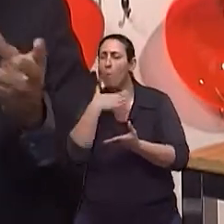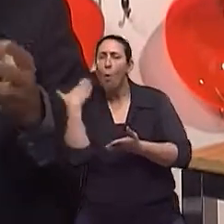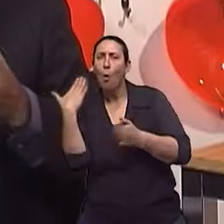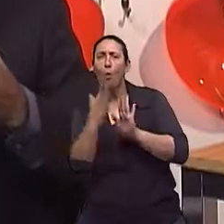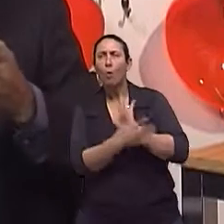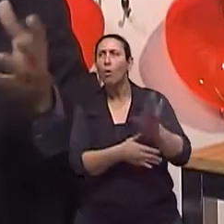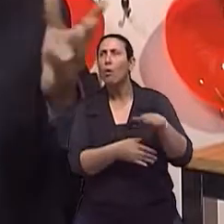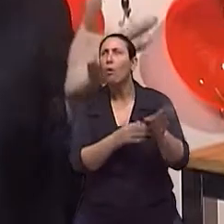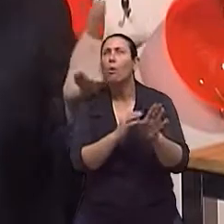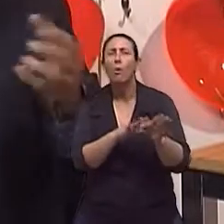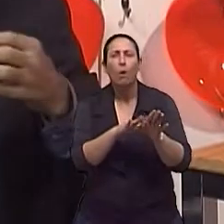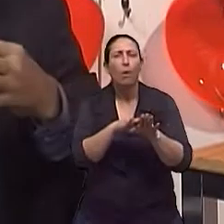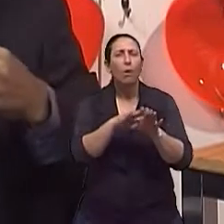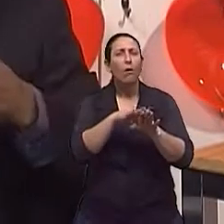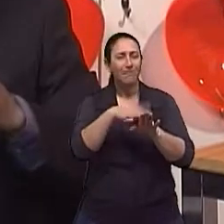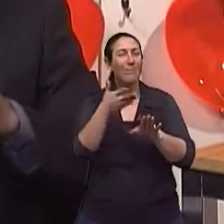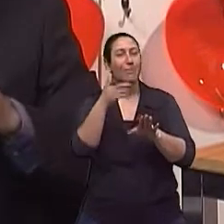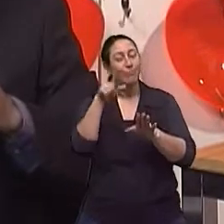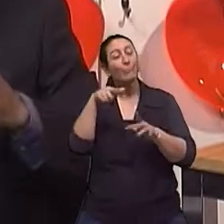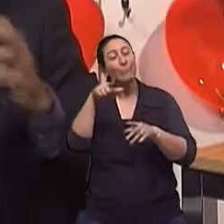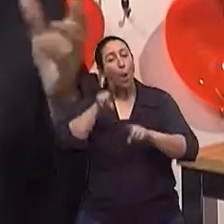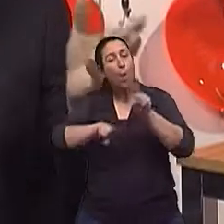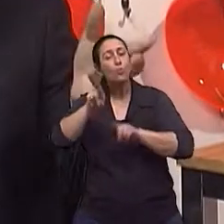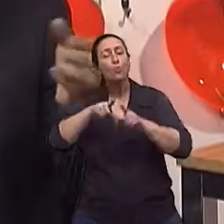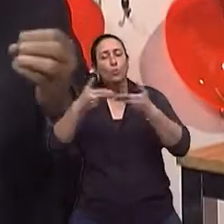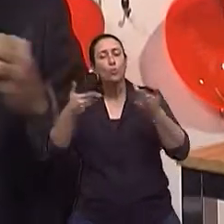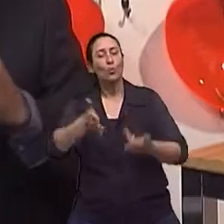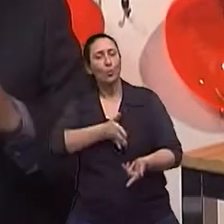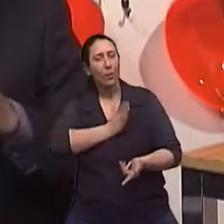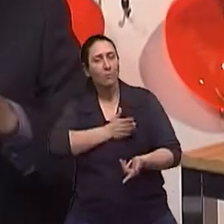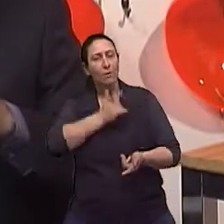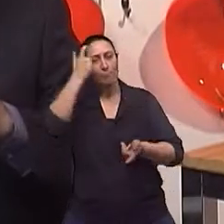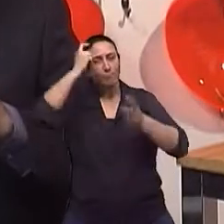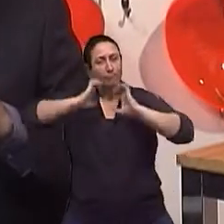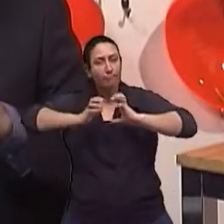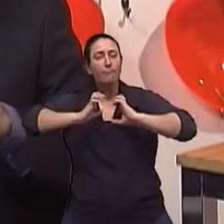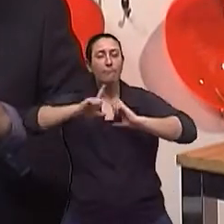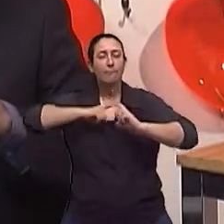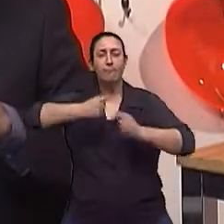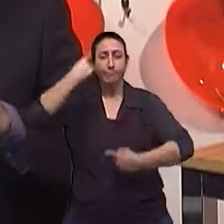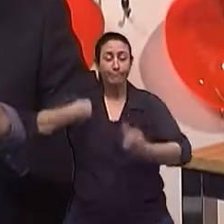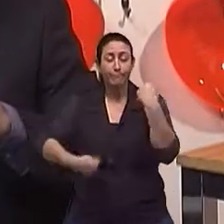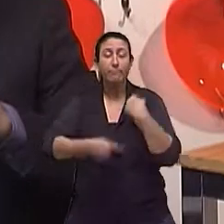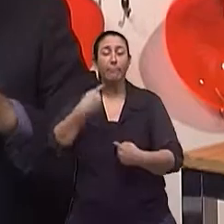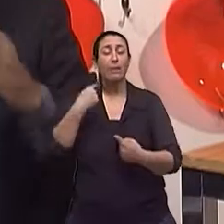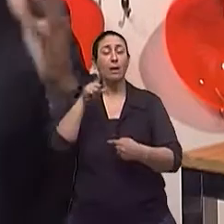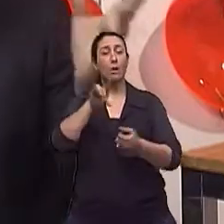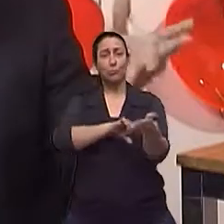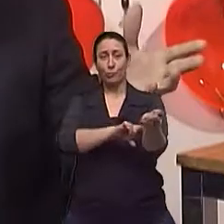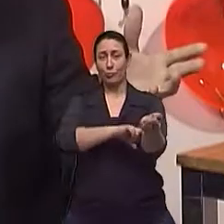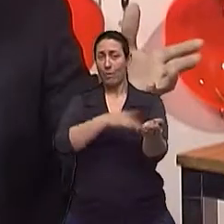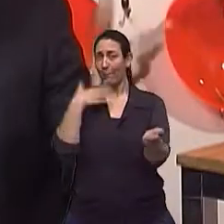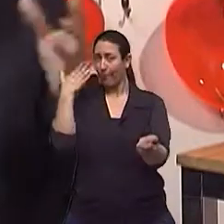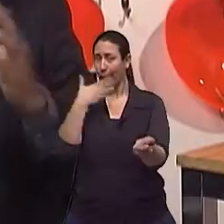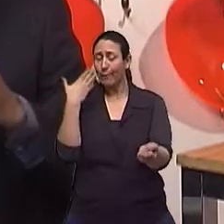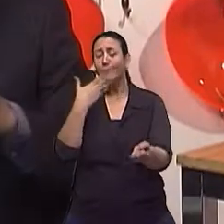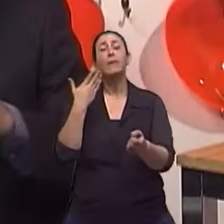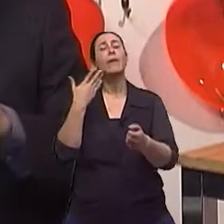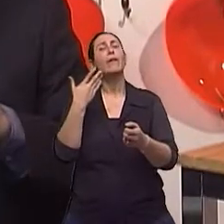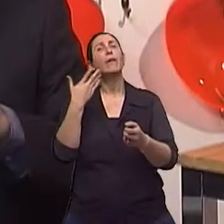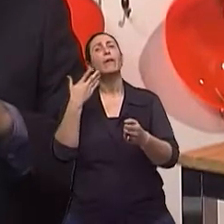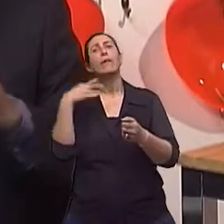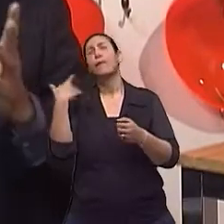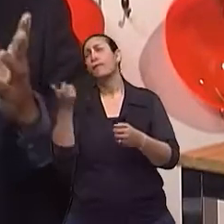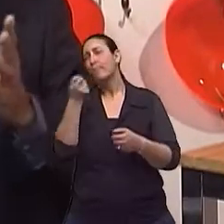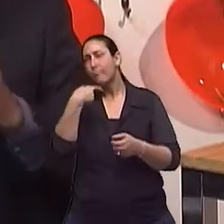dessas doenças neurológicas, eventualmente algumas doenças cardíacas, algumas doenças endócricas, como o diabetes e os medicamentos, né?